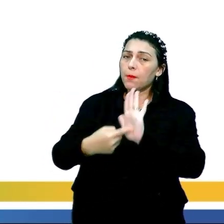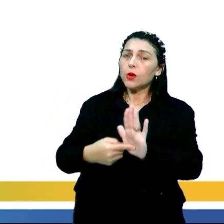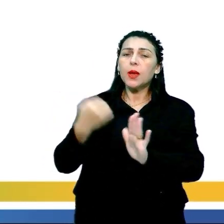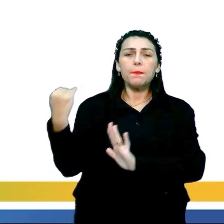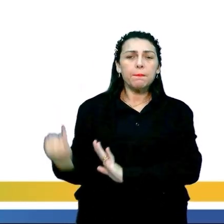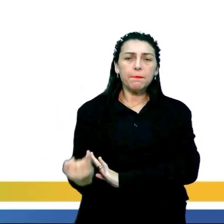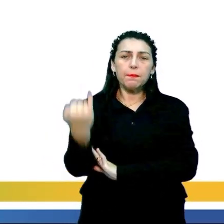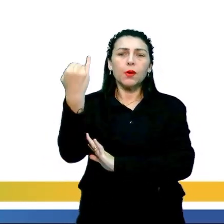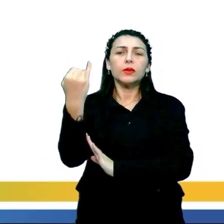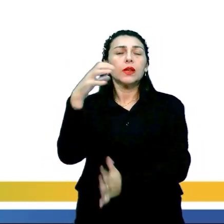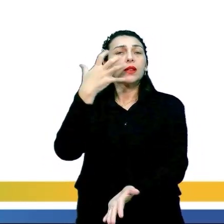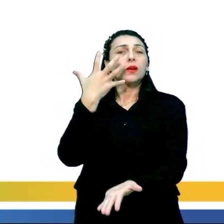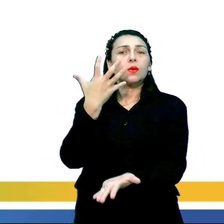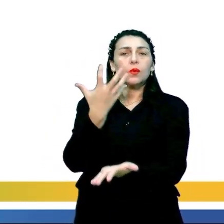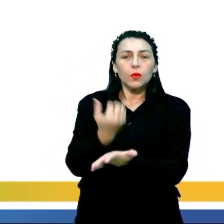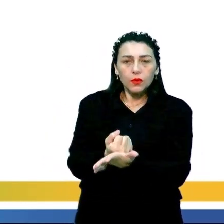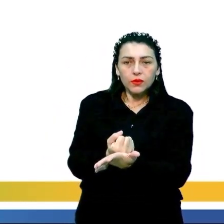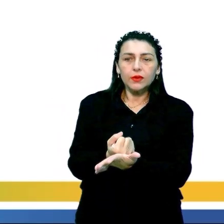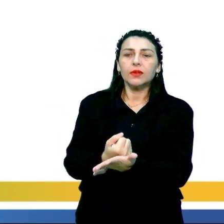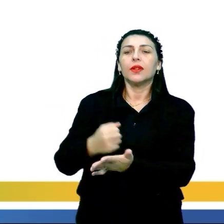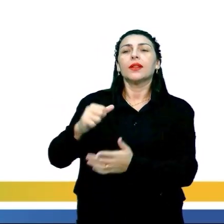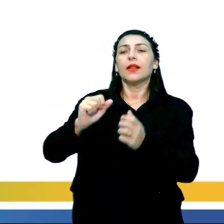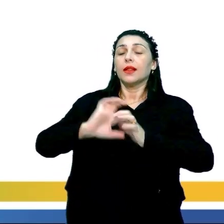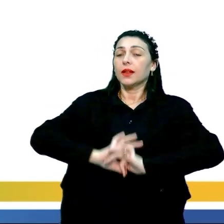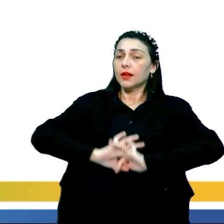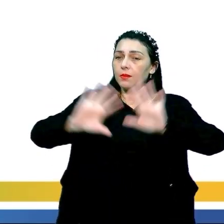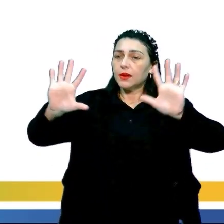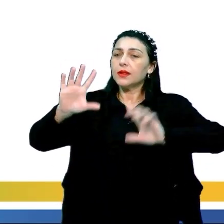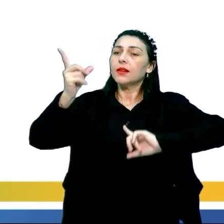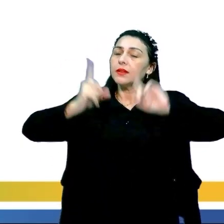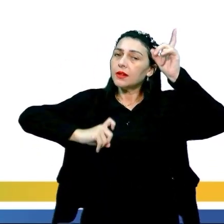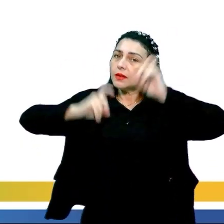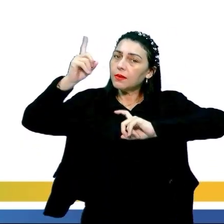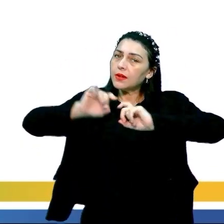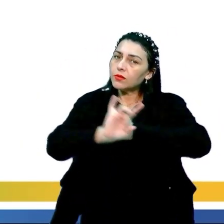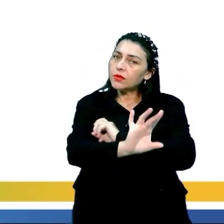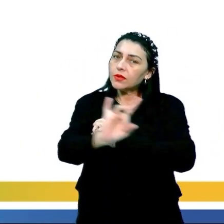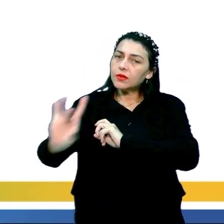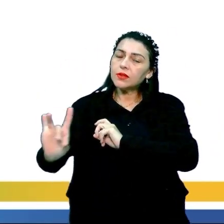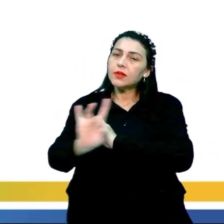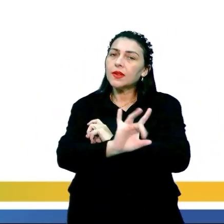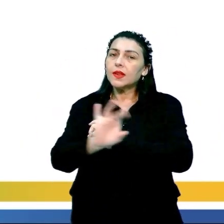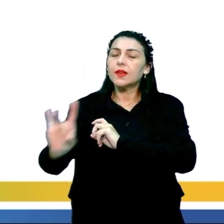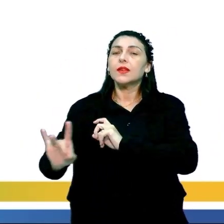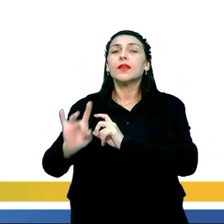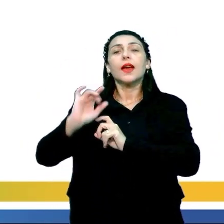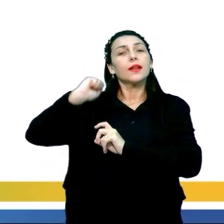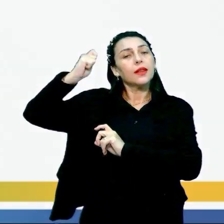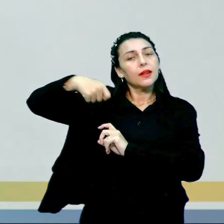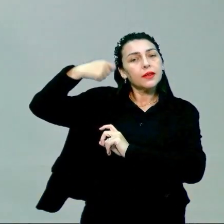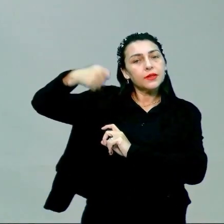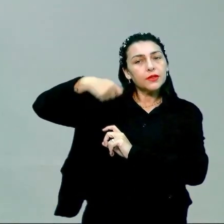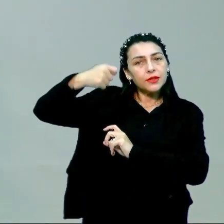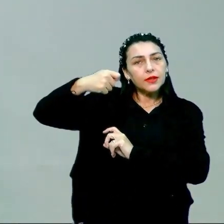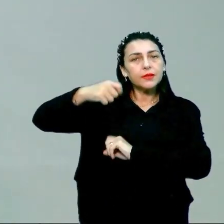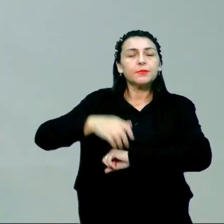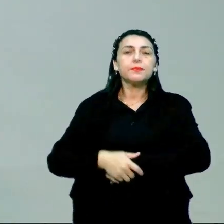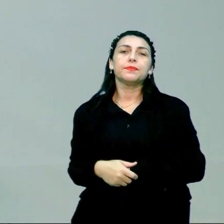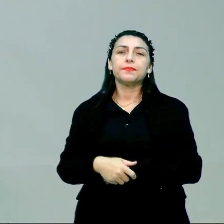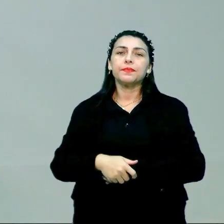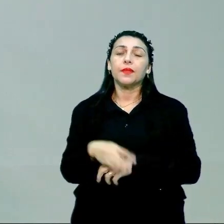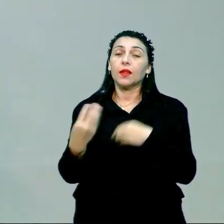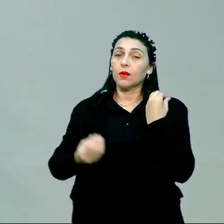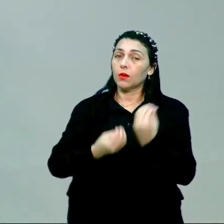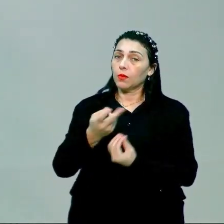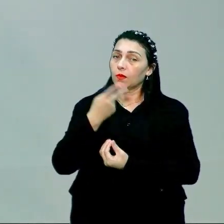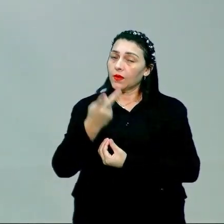mostra a influência, a importante, perdão, da consolidação de liberdade de expressão de cada artista. Como